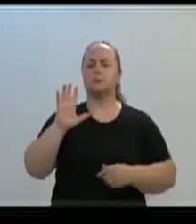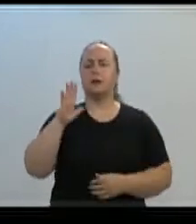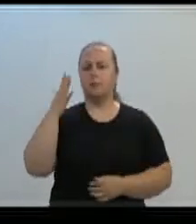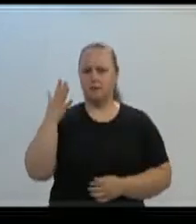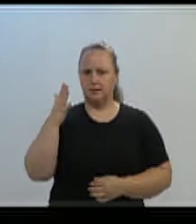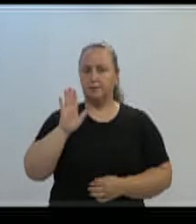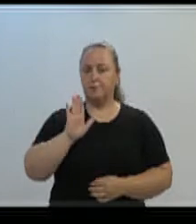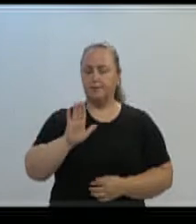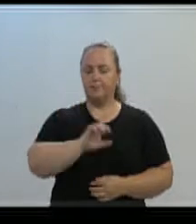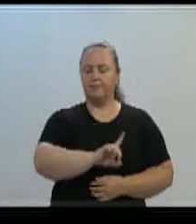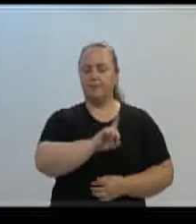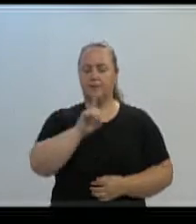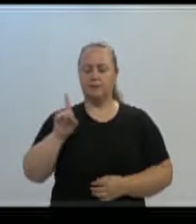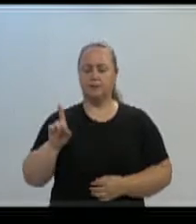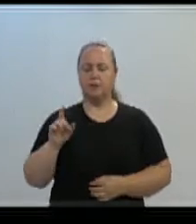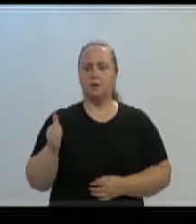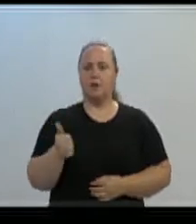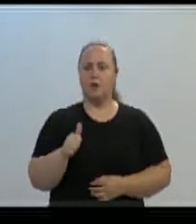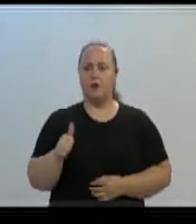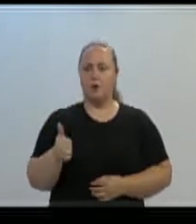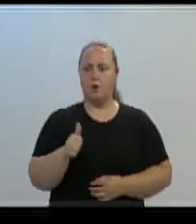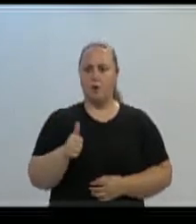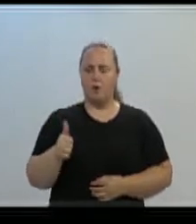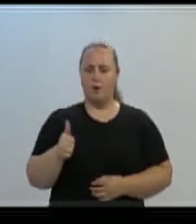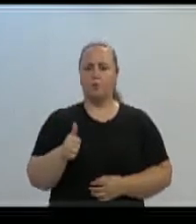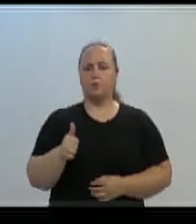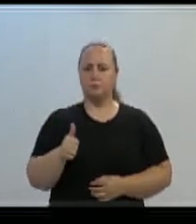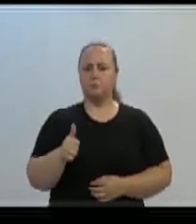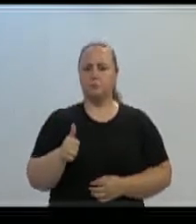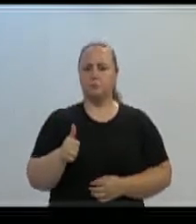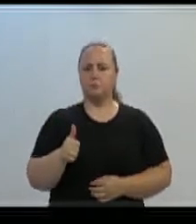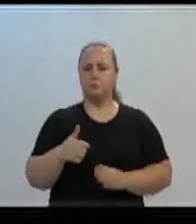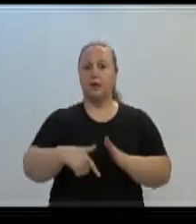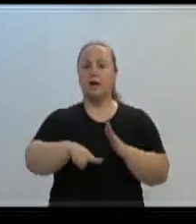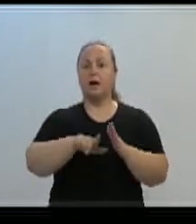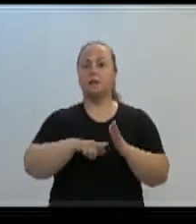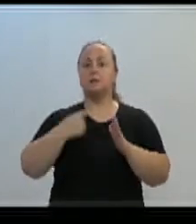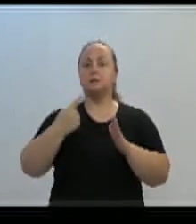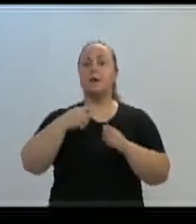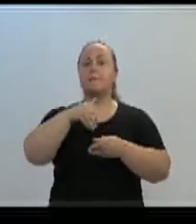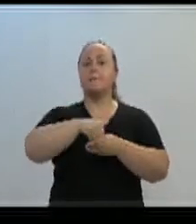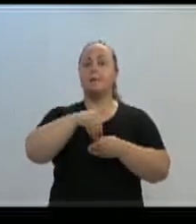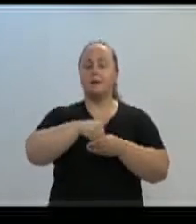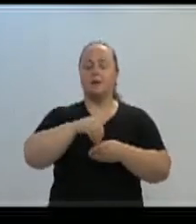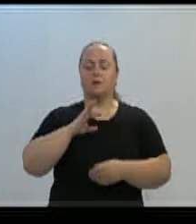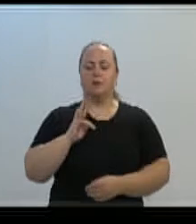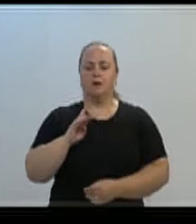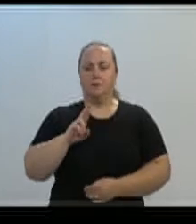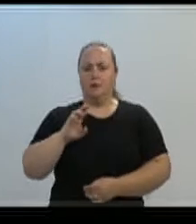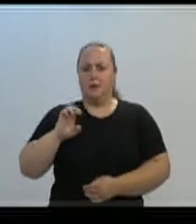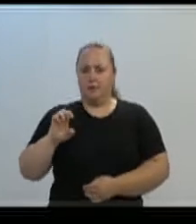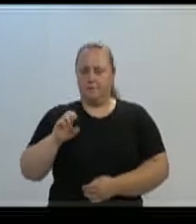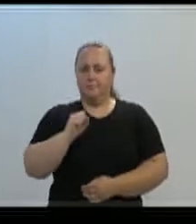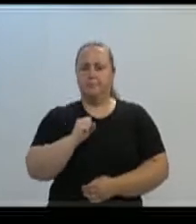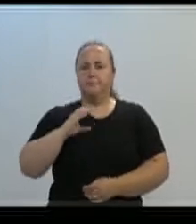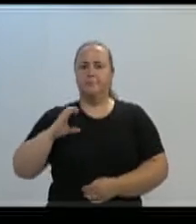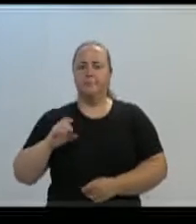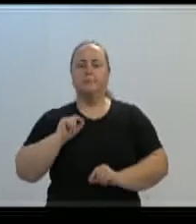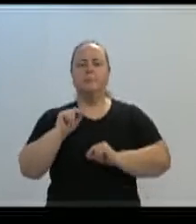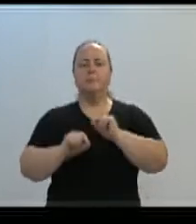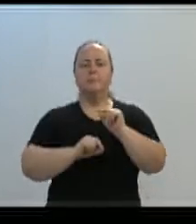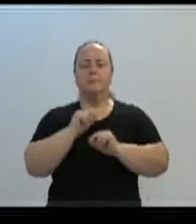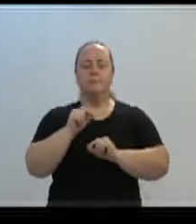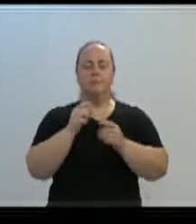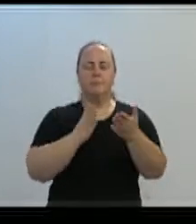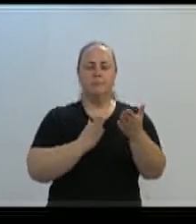novembro, ou seja, antes do processo eleitoral do primeiro turno, o TRE de Santa Catarina votou favorável